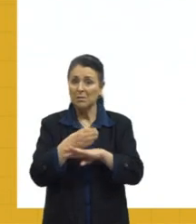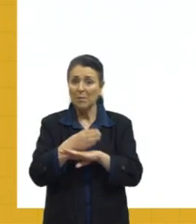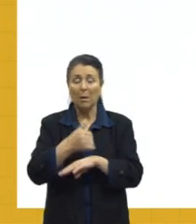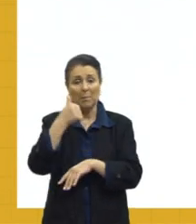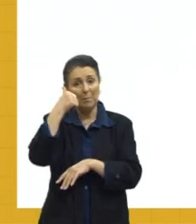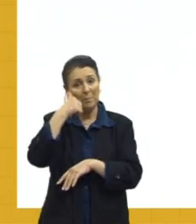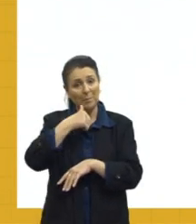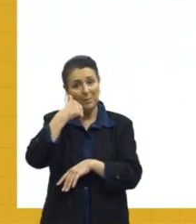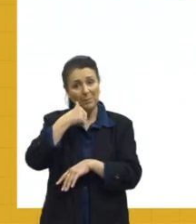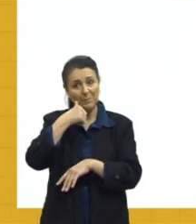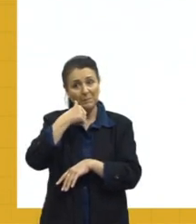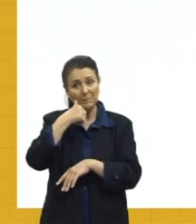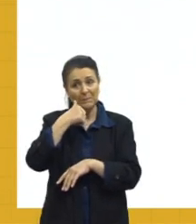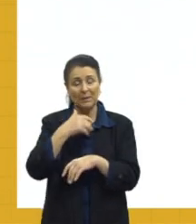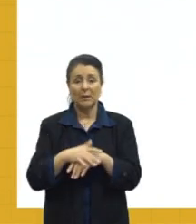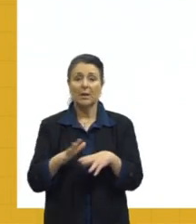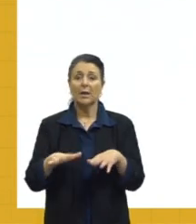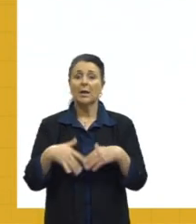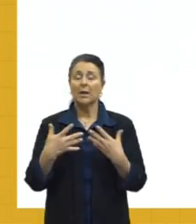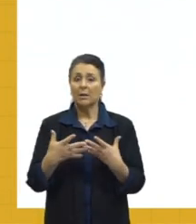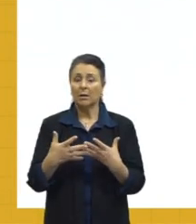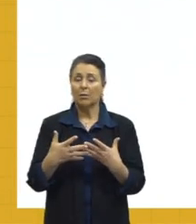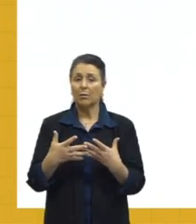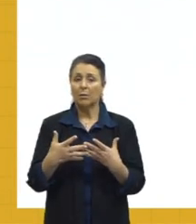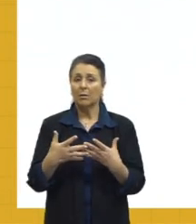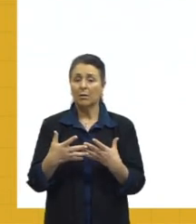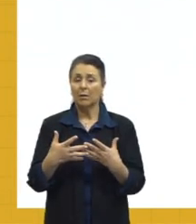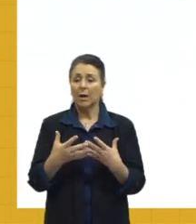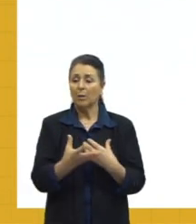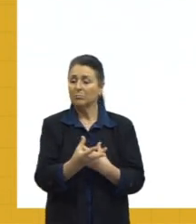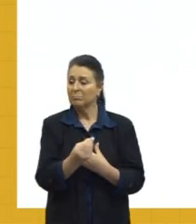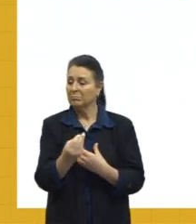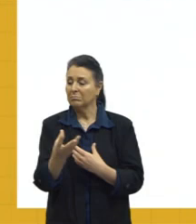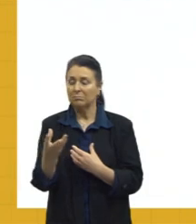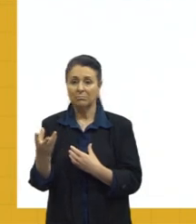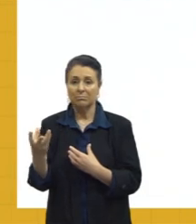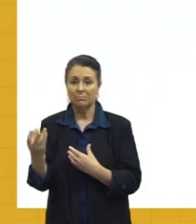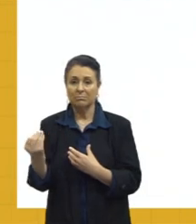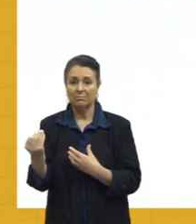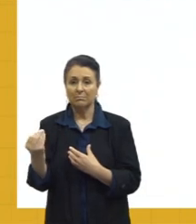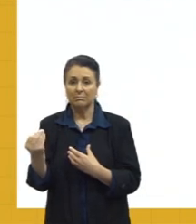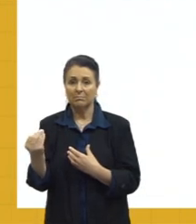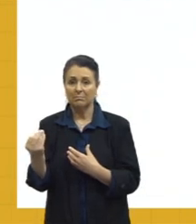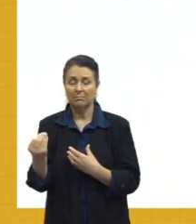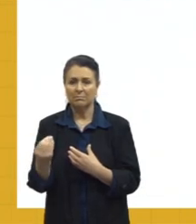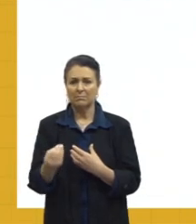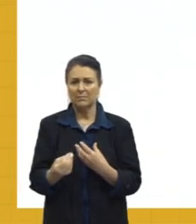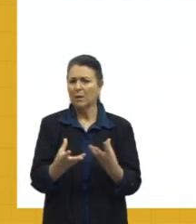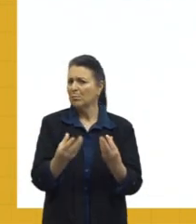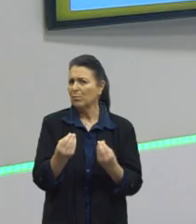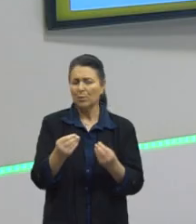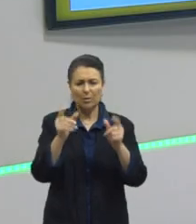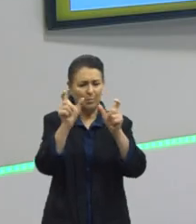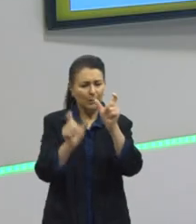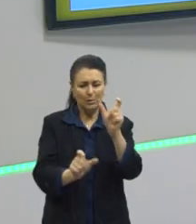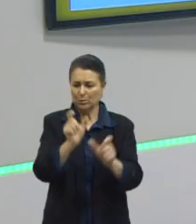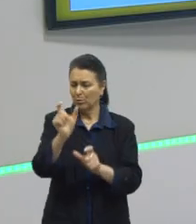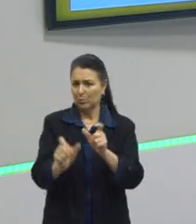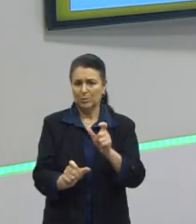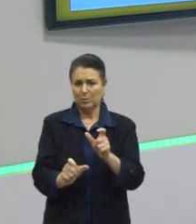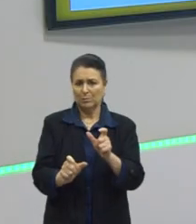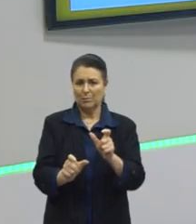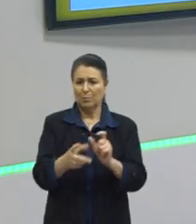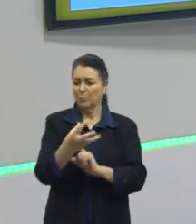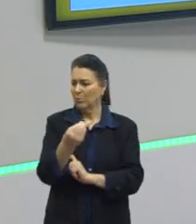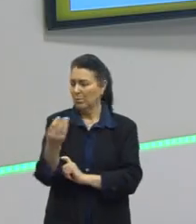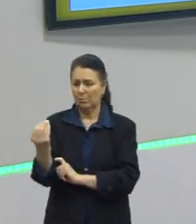ideia. Então é uma, um plurila... Pluri... Bastante pessoas, né, são pessoas plurais